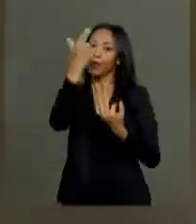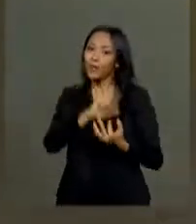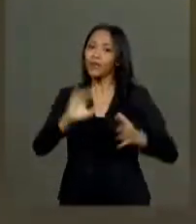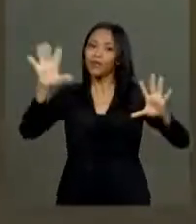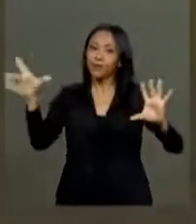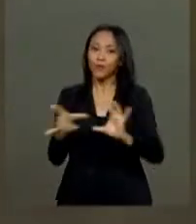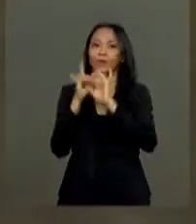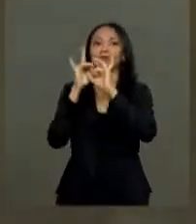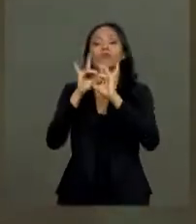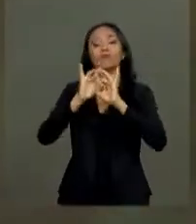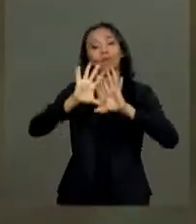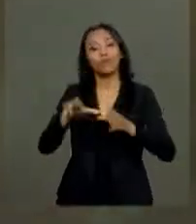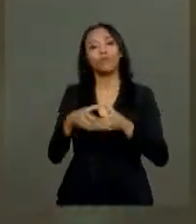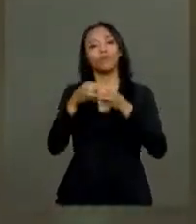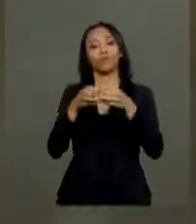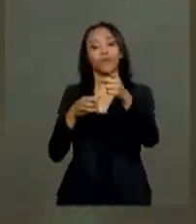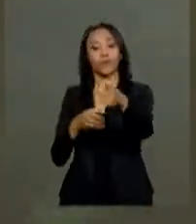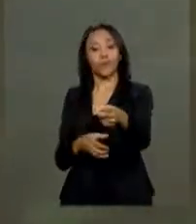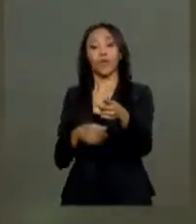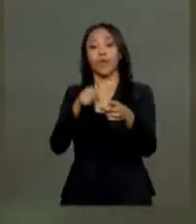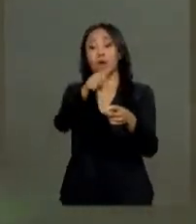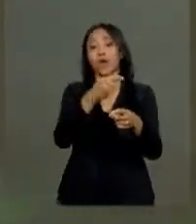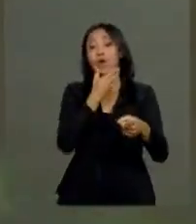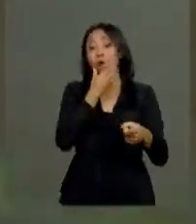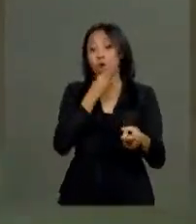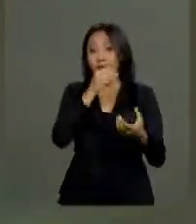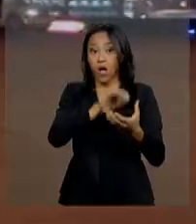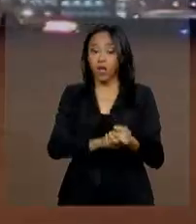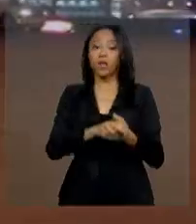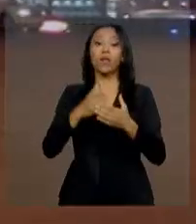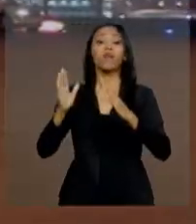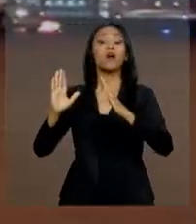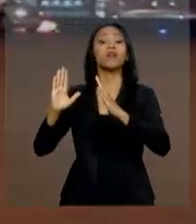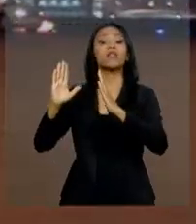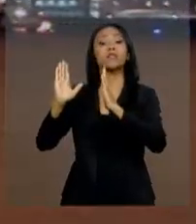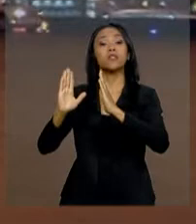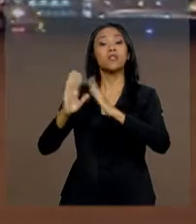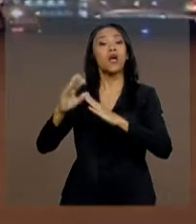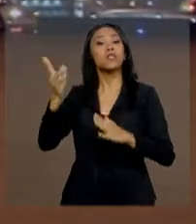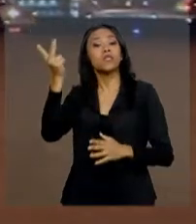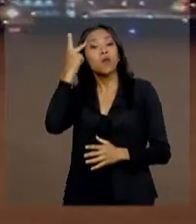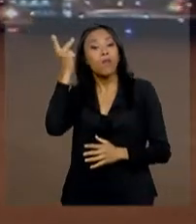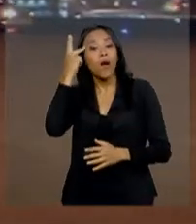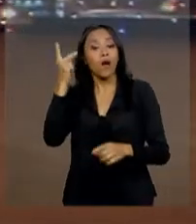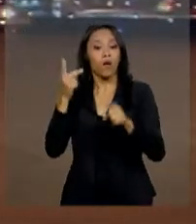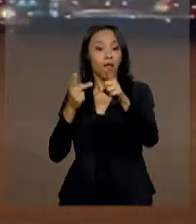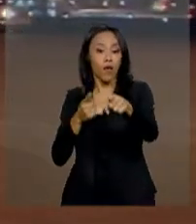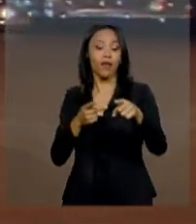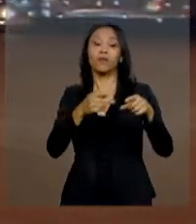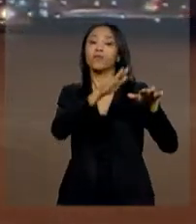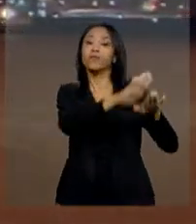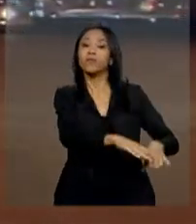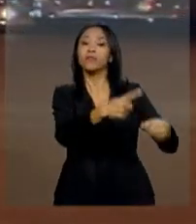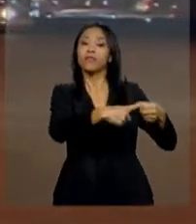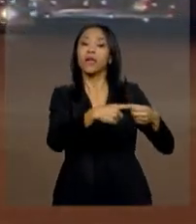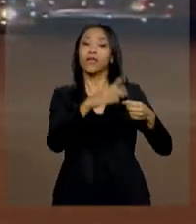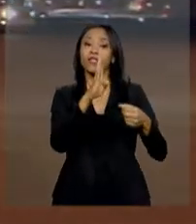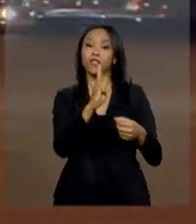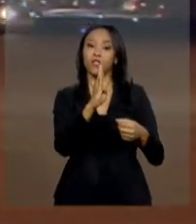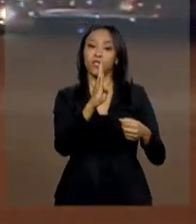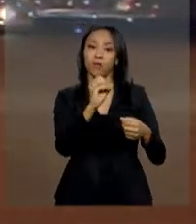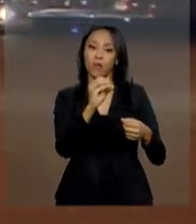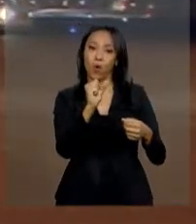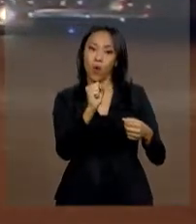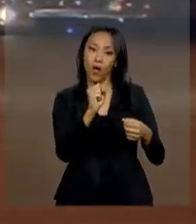novamente. O marido estava em um abrigo em São Paulo. Ela e os filhos em Boa Vista, Roraima, quando